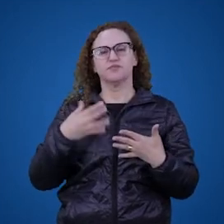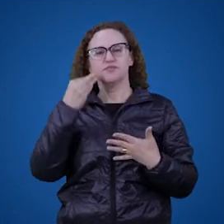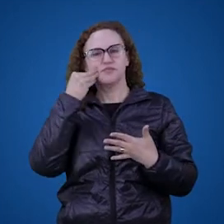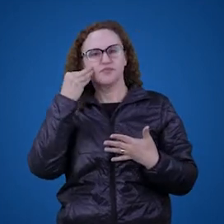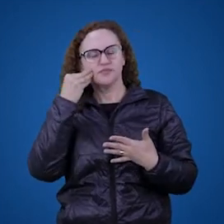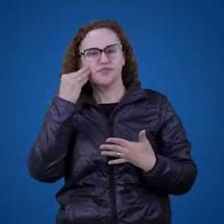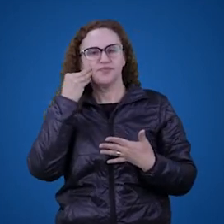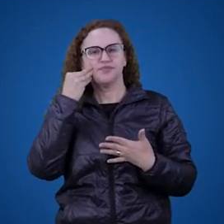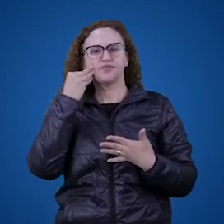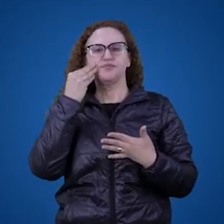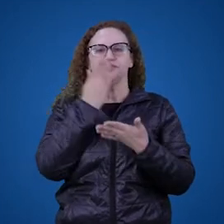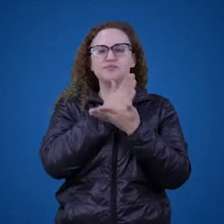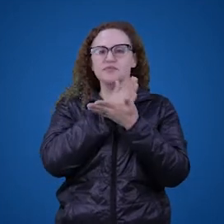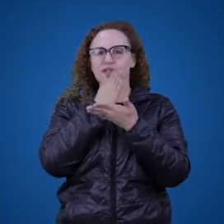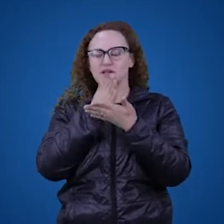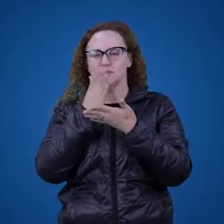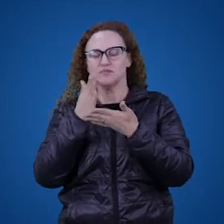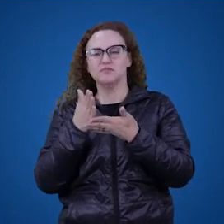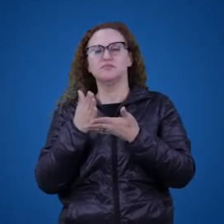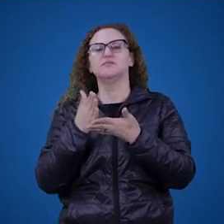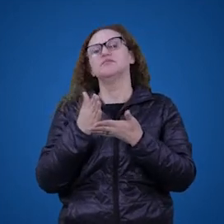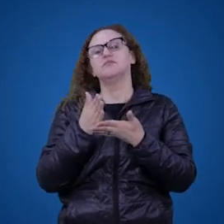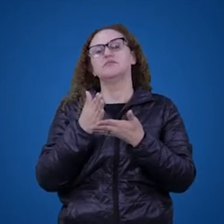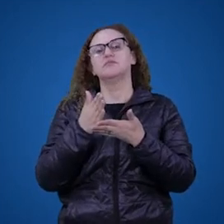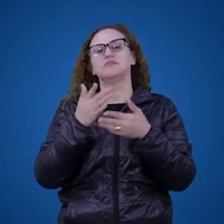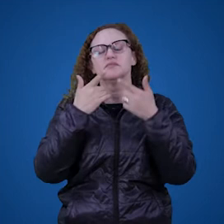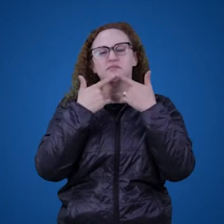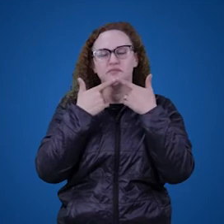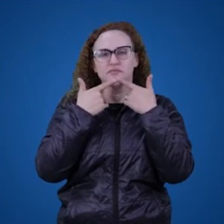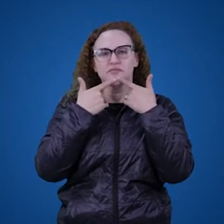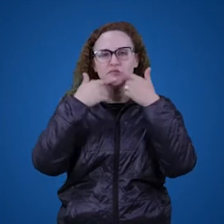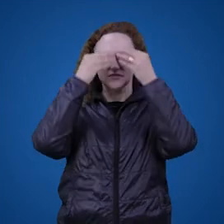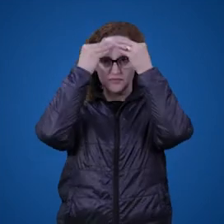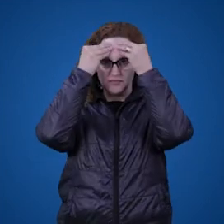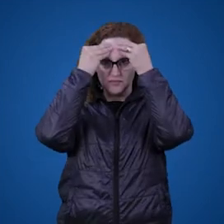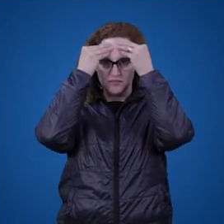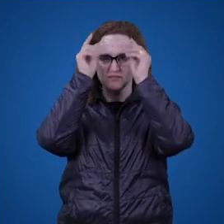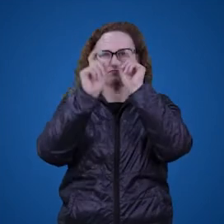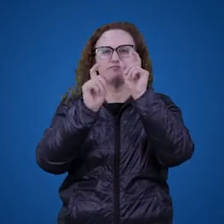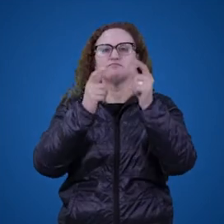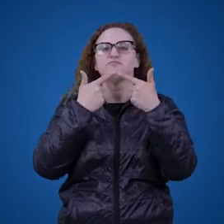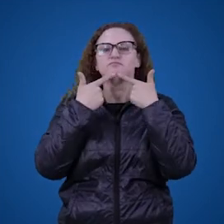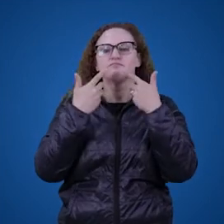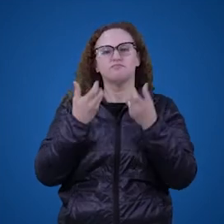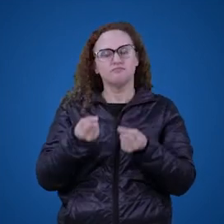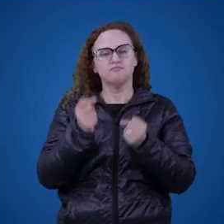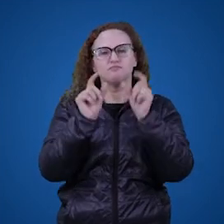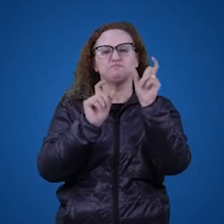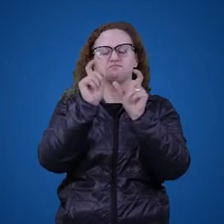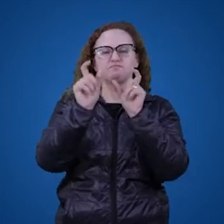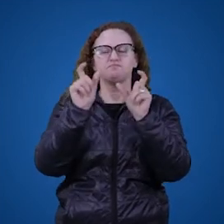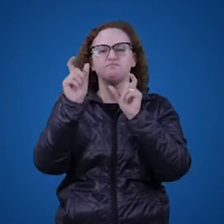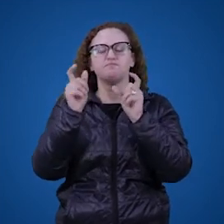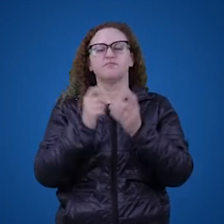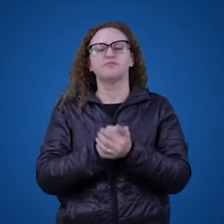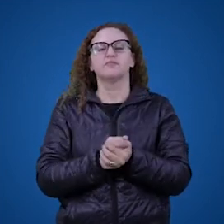linguagem, ou parte da linguagem. Como, por exemplo, uma classe de termos, ou de itens linguísticos, ou de expressões.